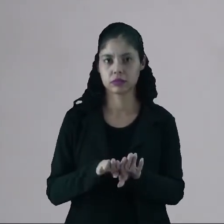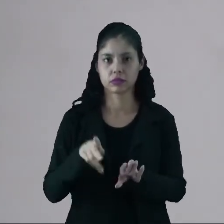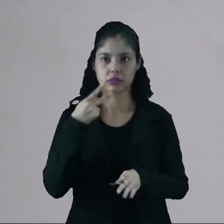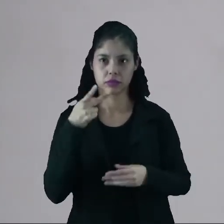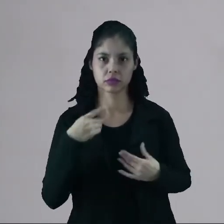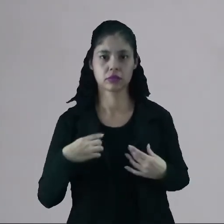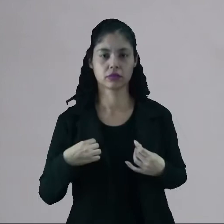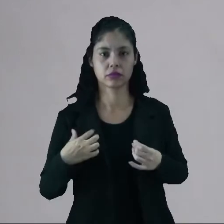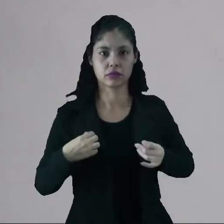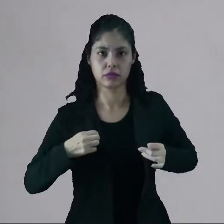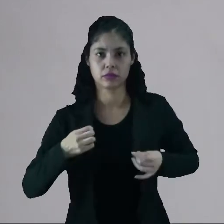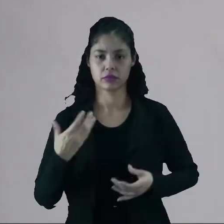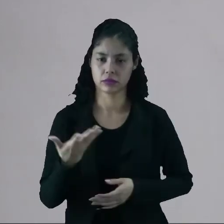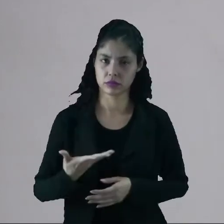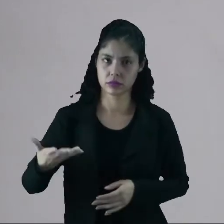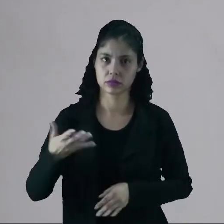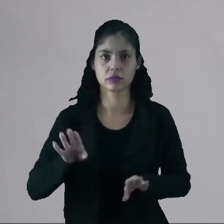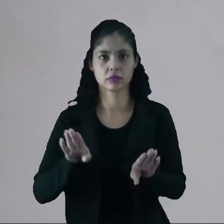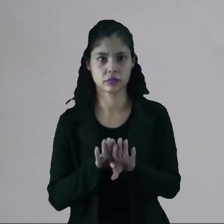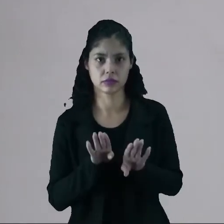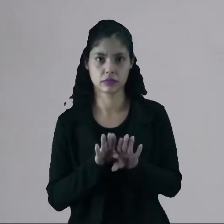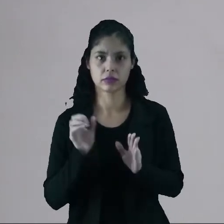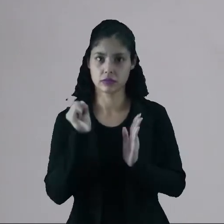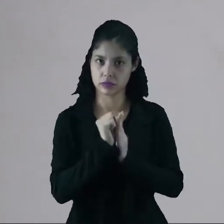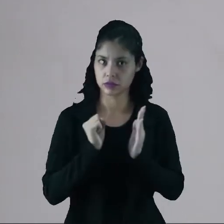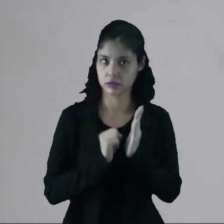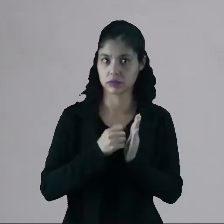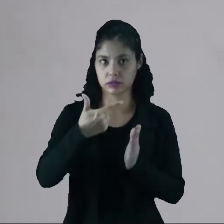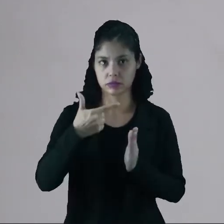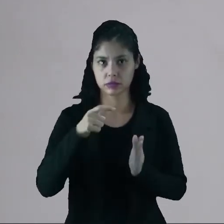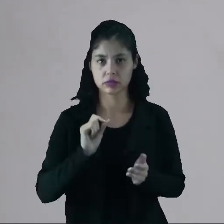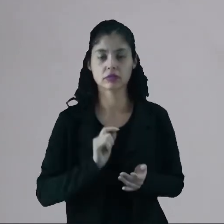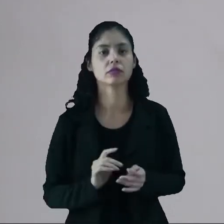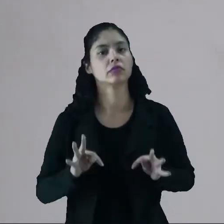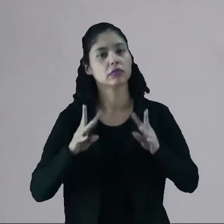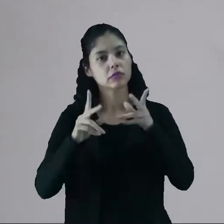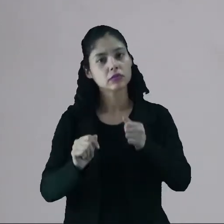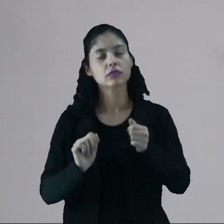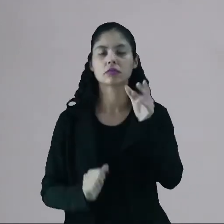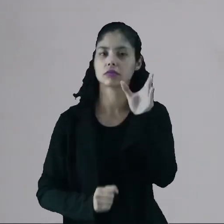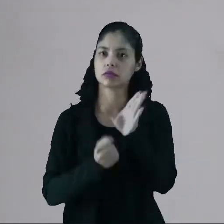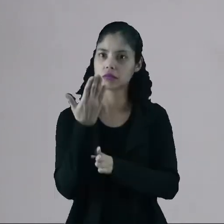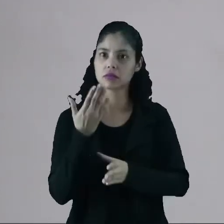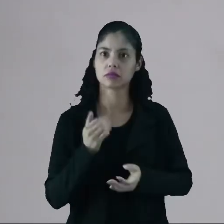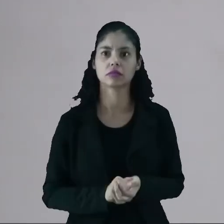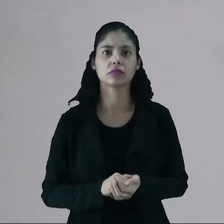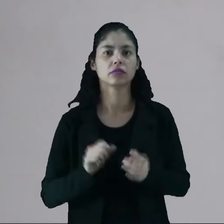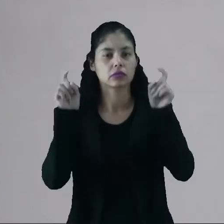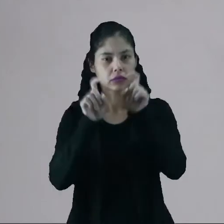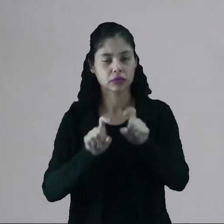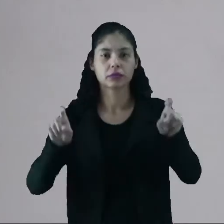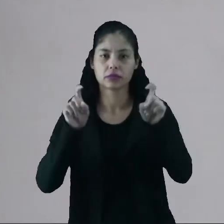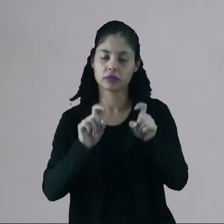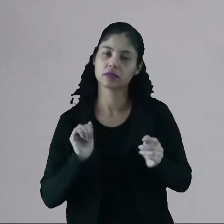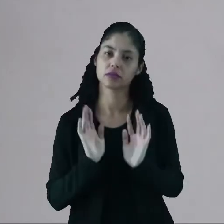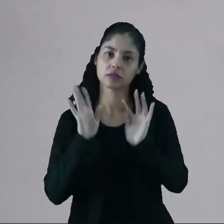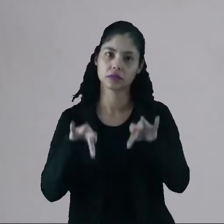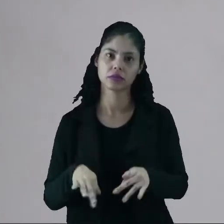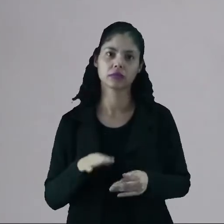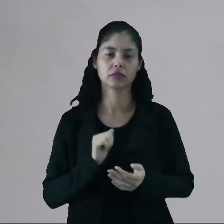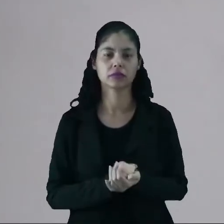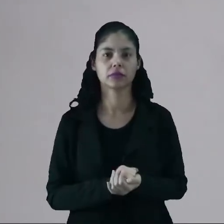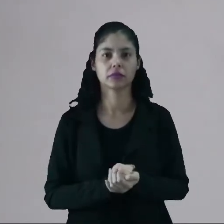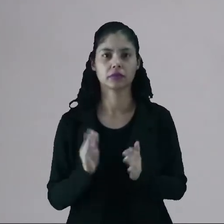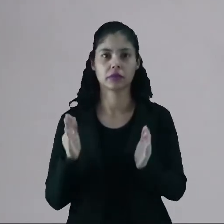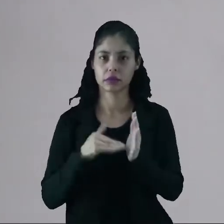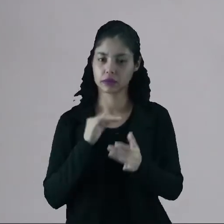vão trazer essa base para o século XX com todas as suas invenções, computadores e no final do XX